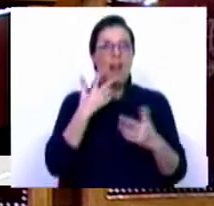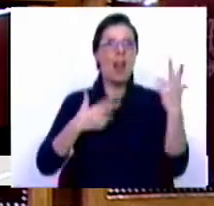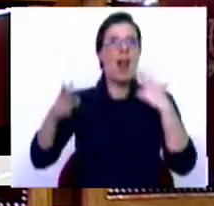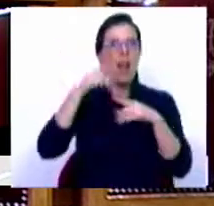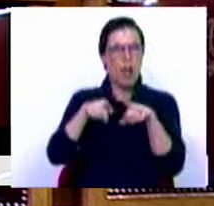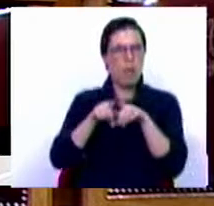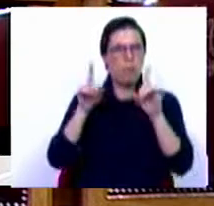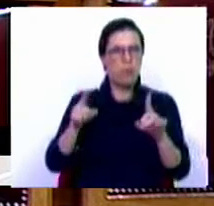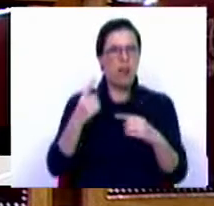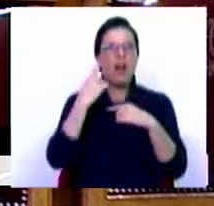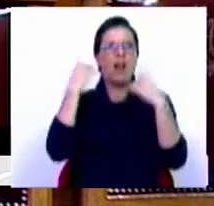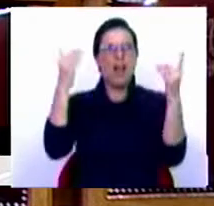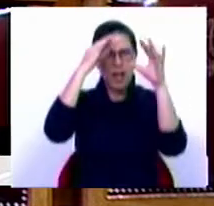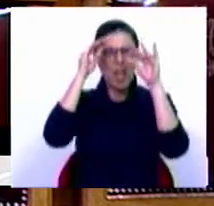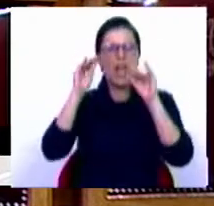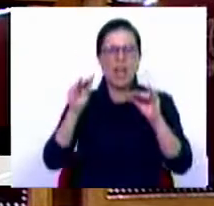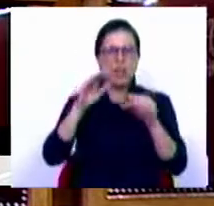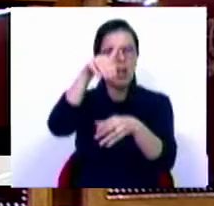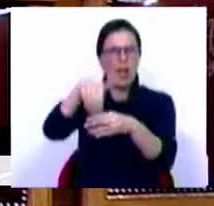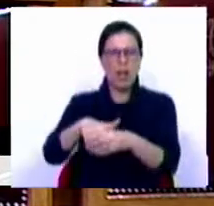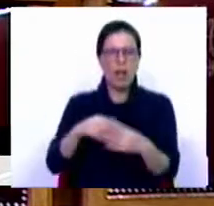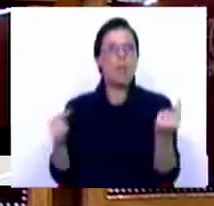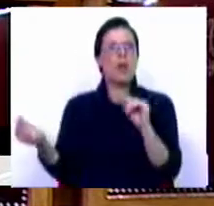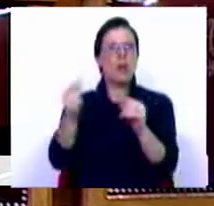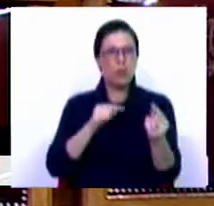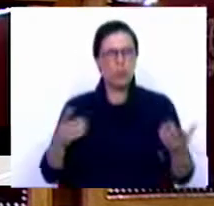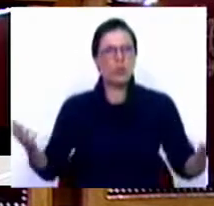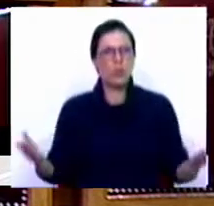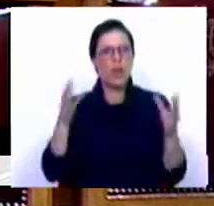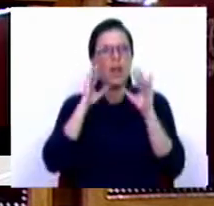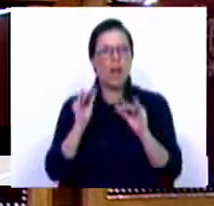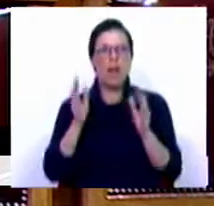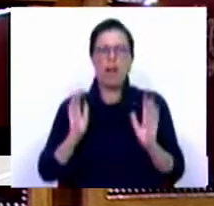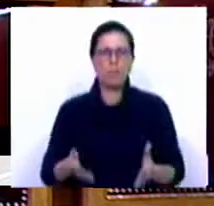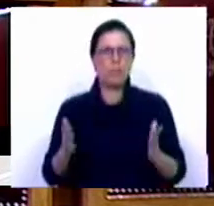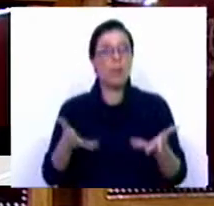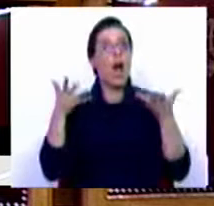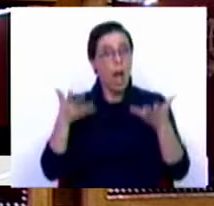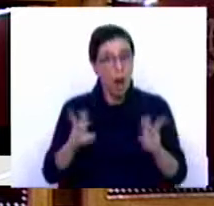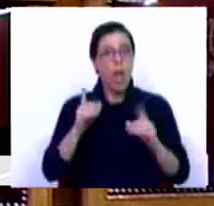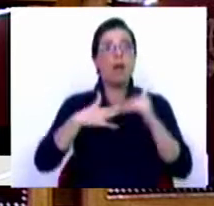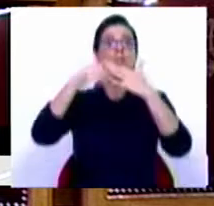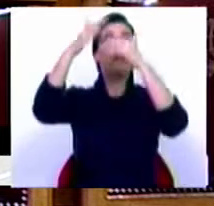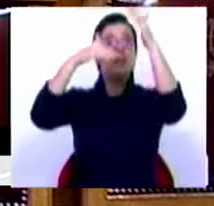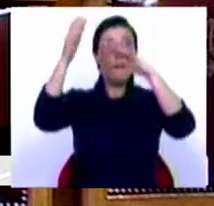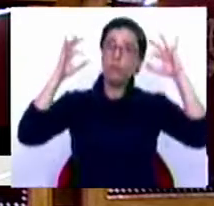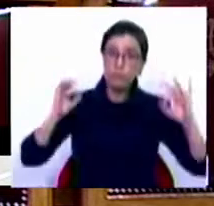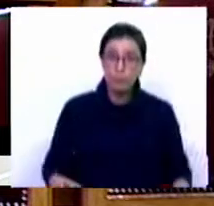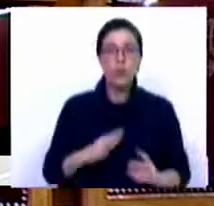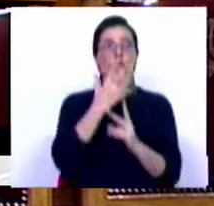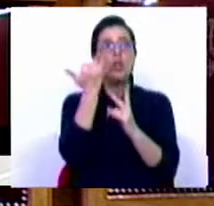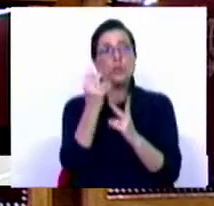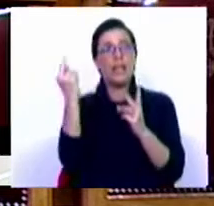política, não tragam a educação para uma discussão que a educação não precisa. Ajudem-lhe a construir para que, efetivamente, o